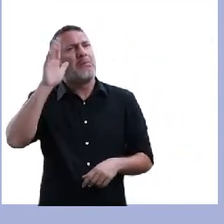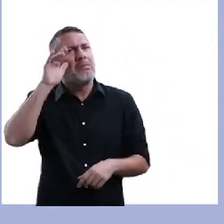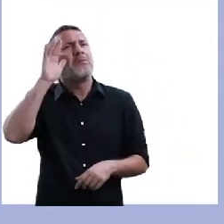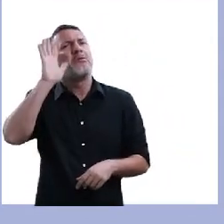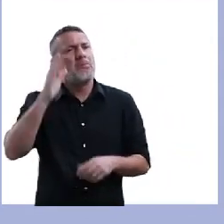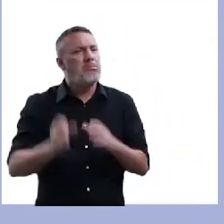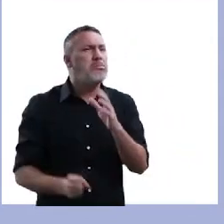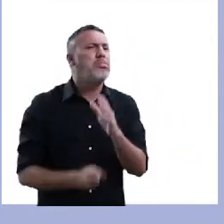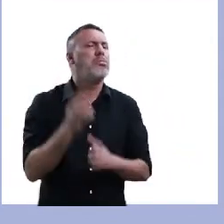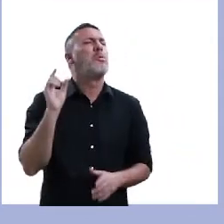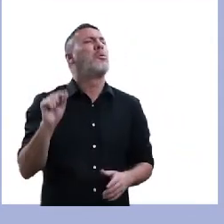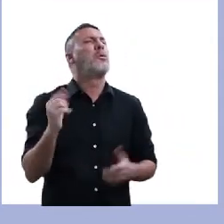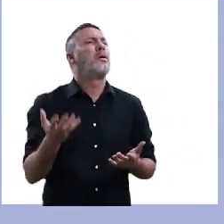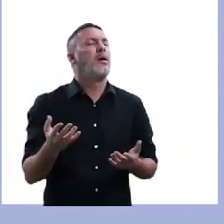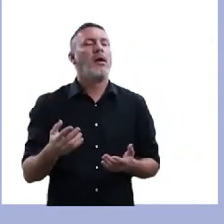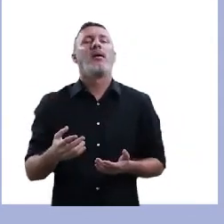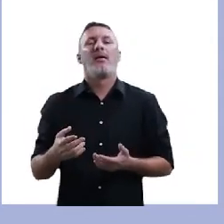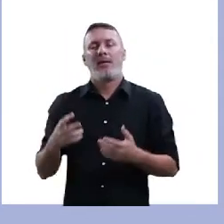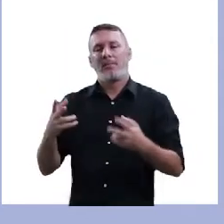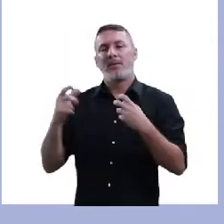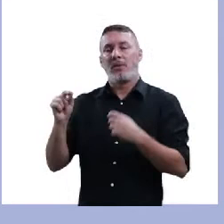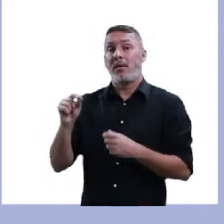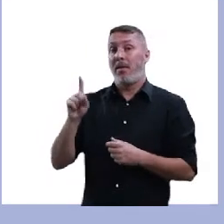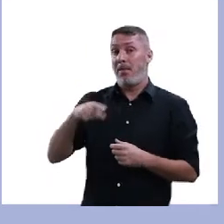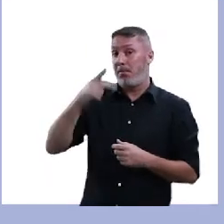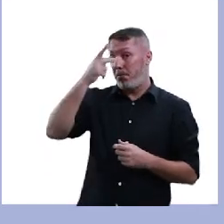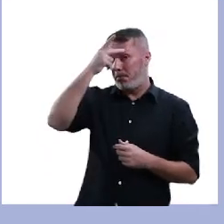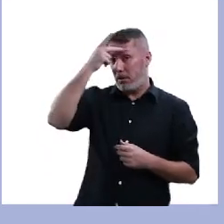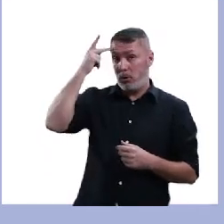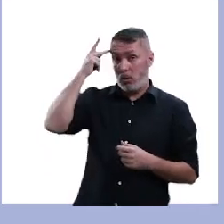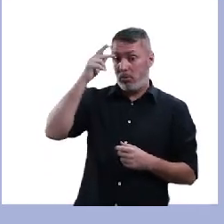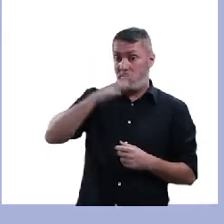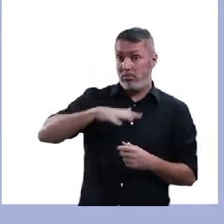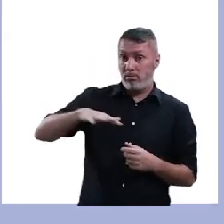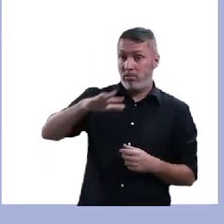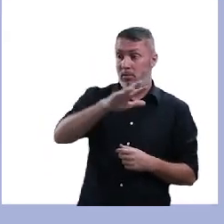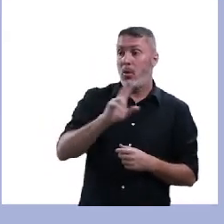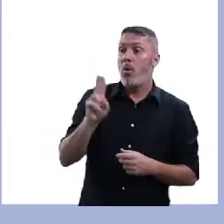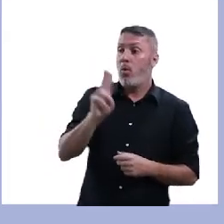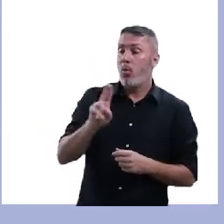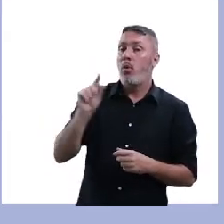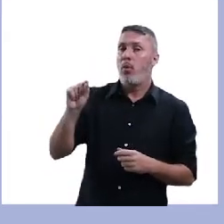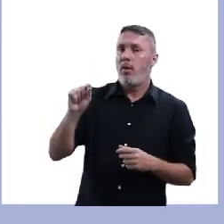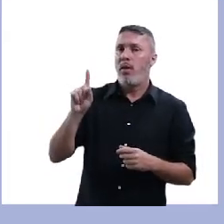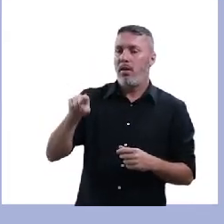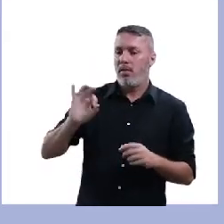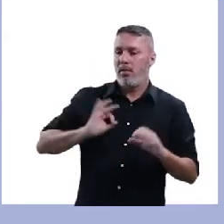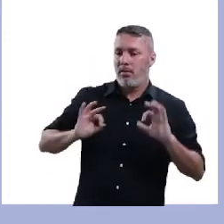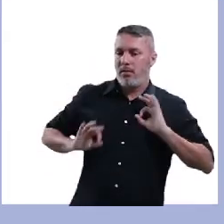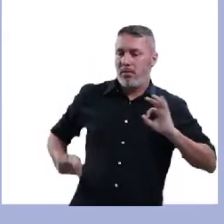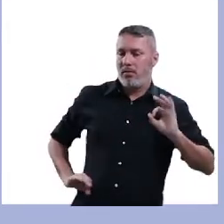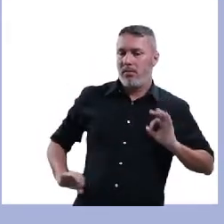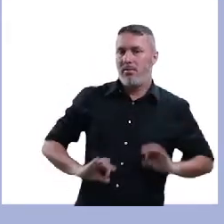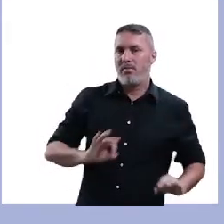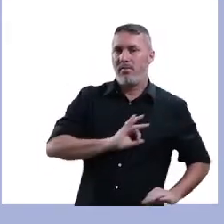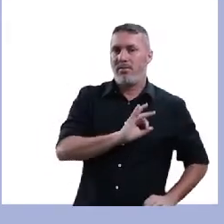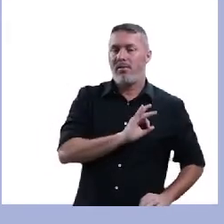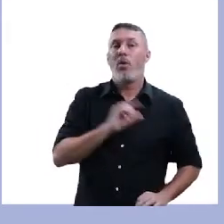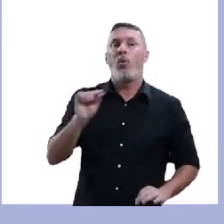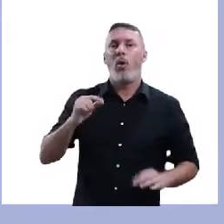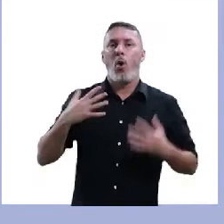desenhos e filme, mas ele vai tratar o quê? Que as pessoas pretendem utilizar as pelagens, os pelos desses bichos, para fazer o quê?